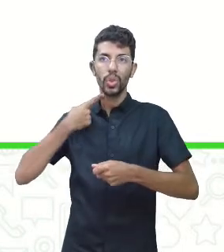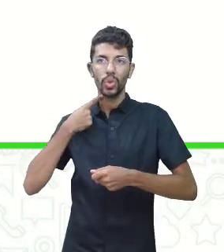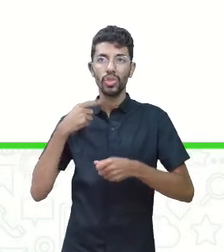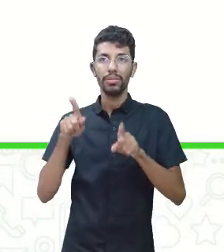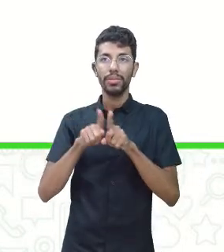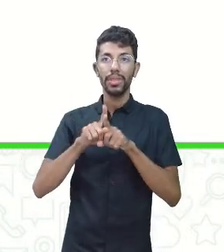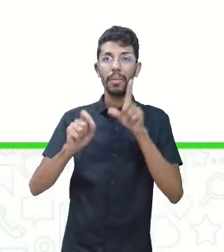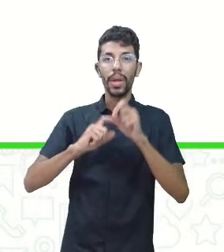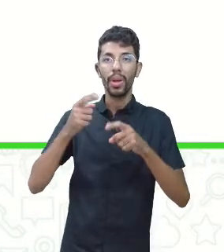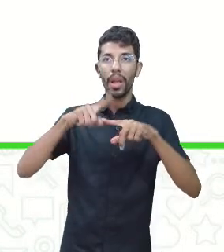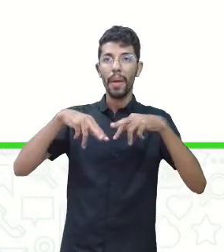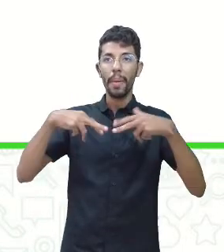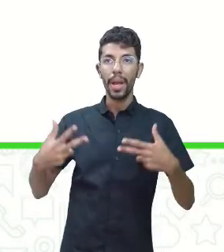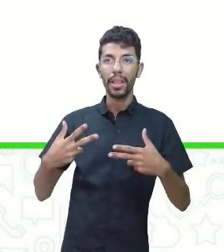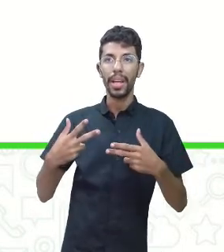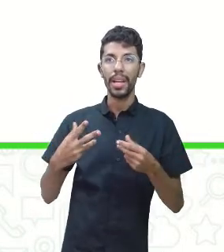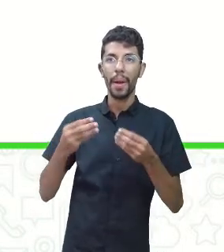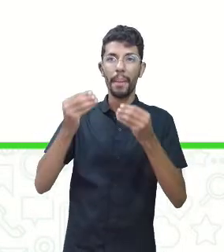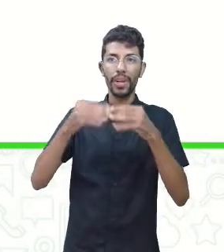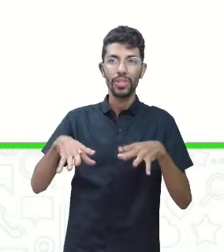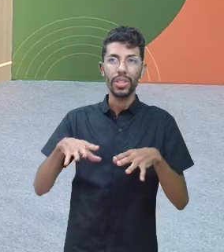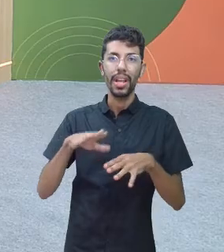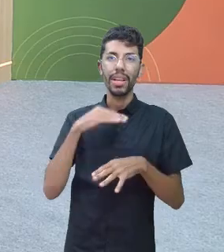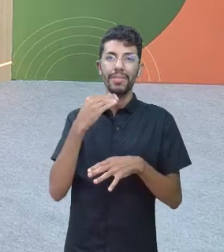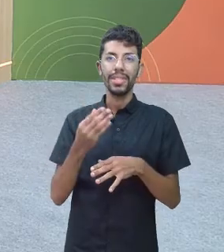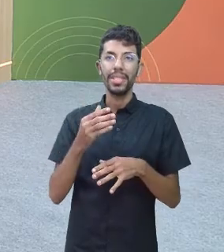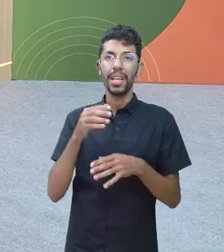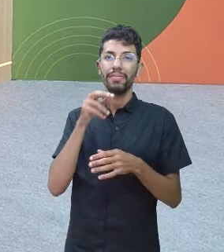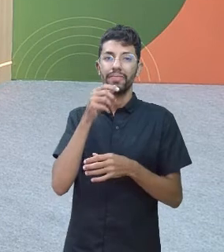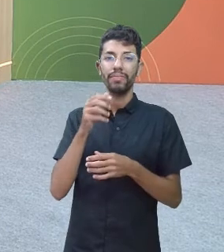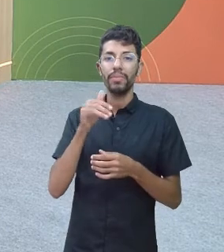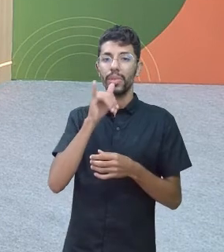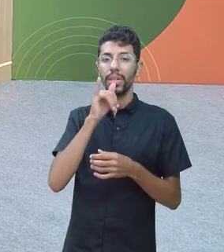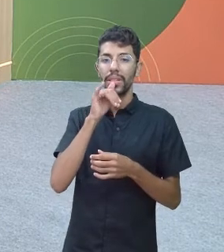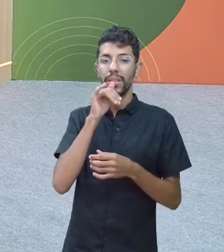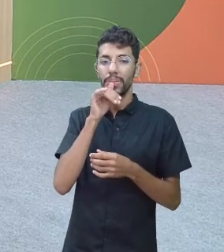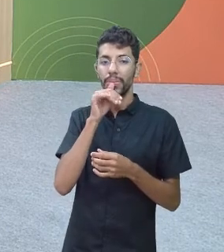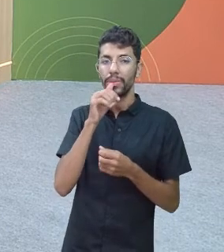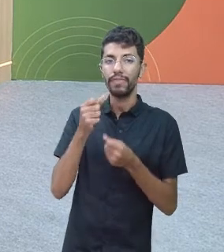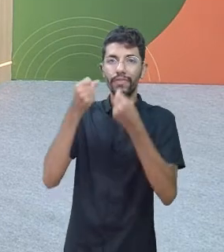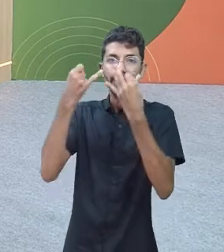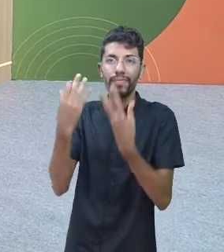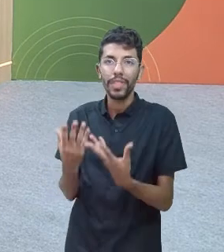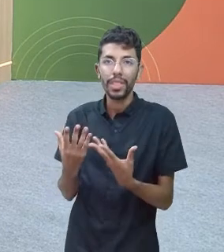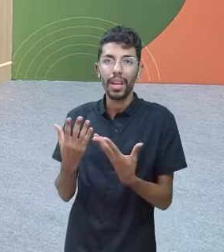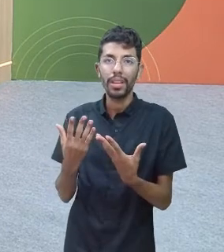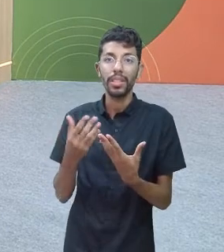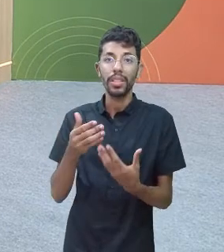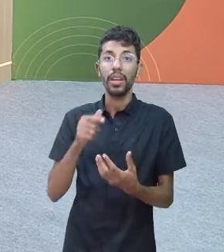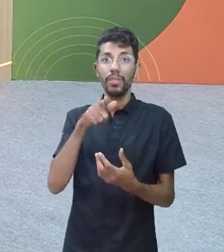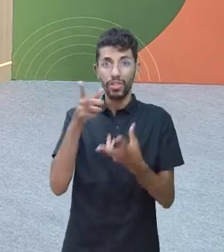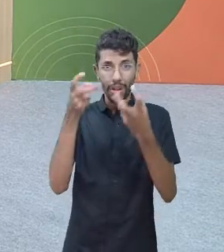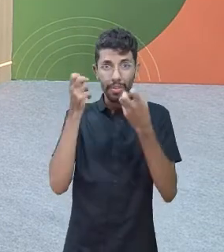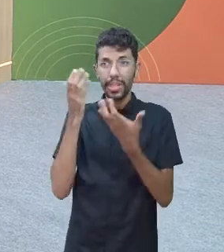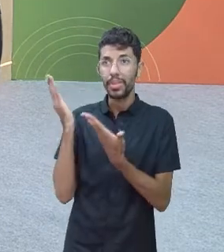justificativa convincente. Você já observou isso? Já aconteceu com você?